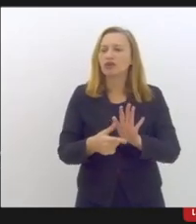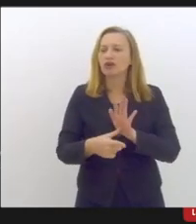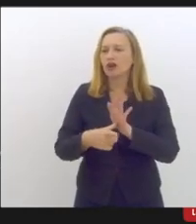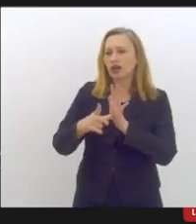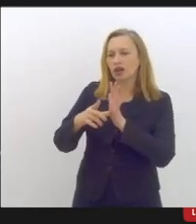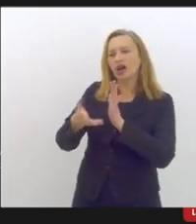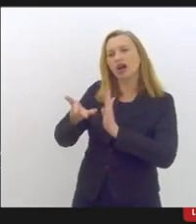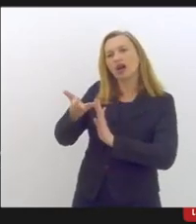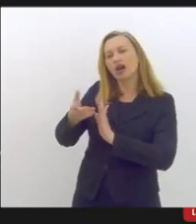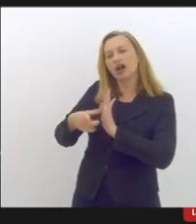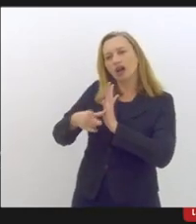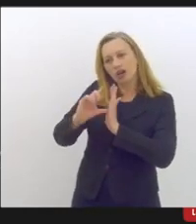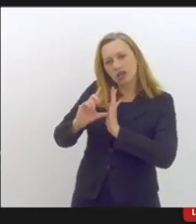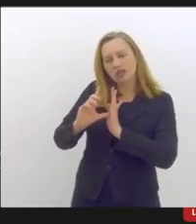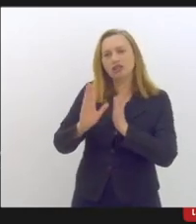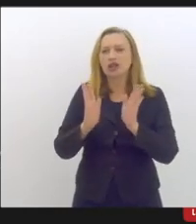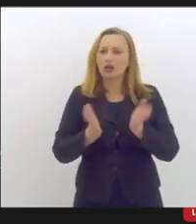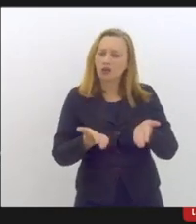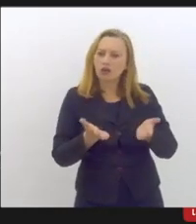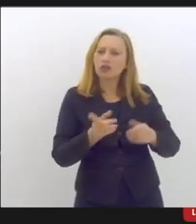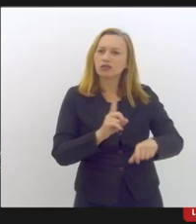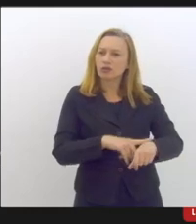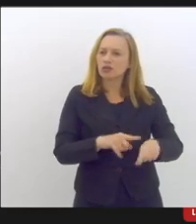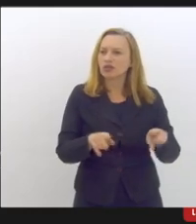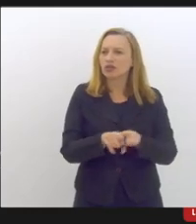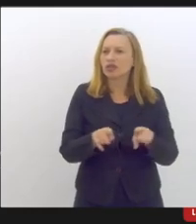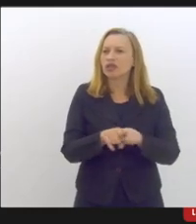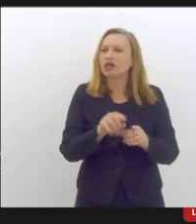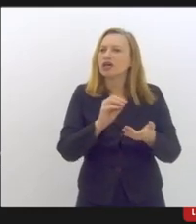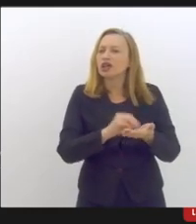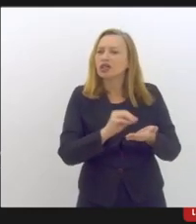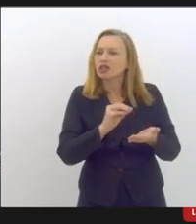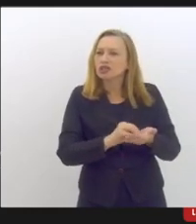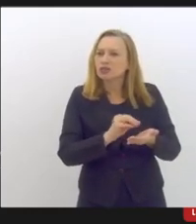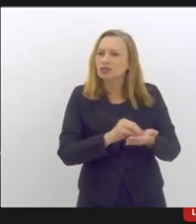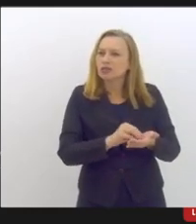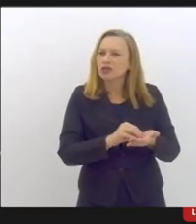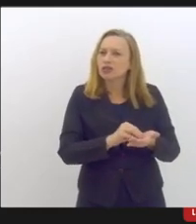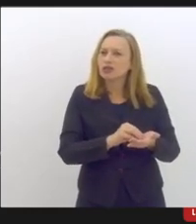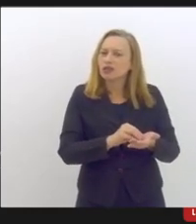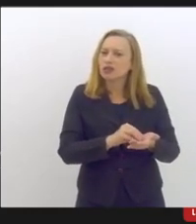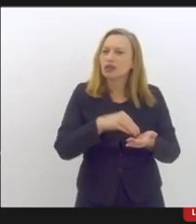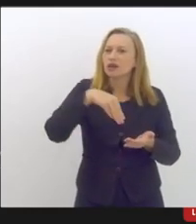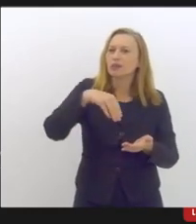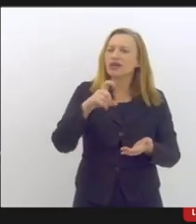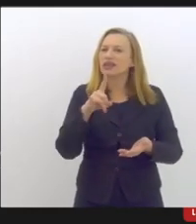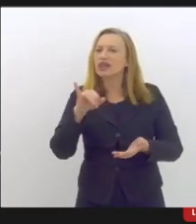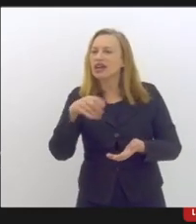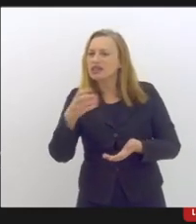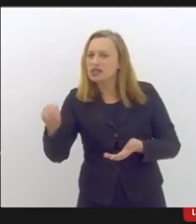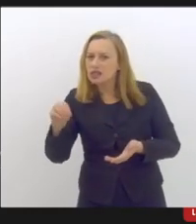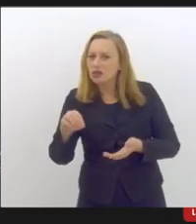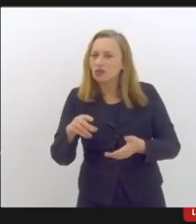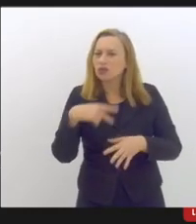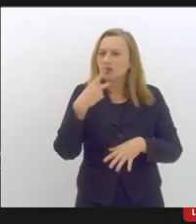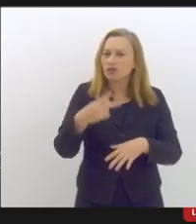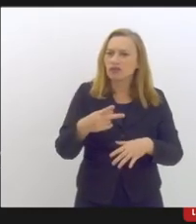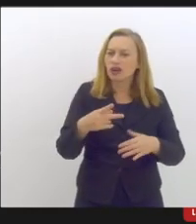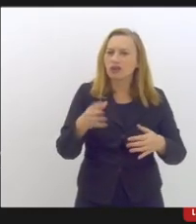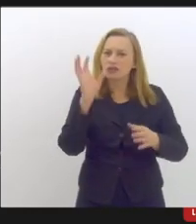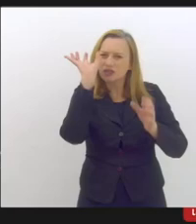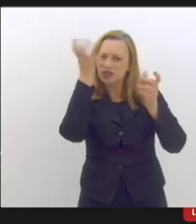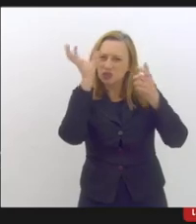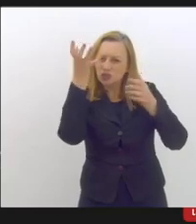aparecendo ainda mais agora nesse momento é a falta das mediações né quando a gente está falando especificamente transtorno